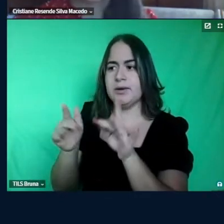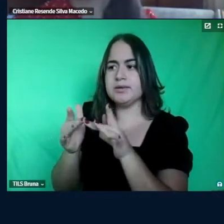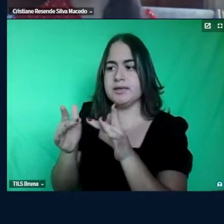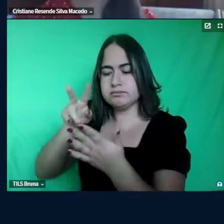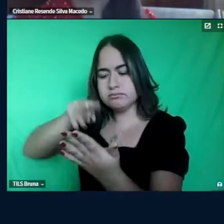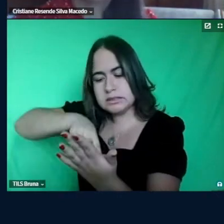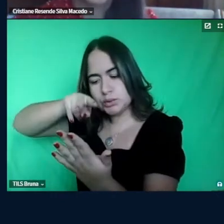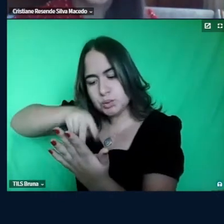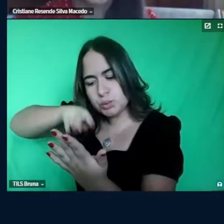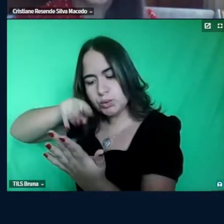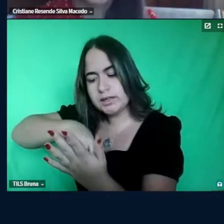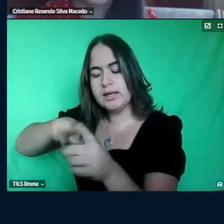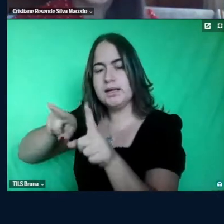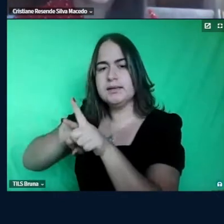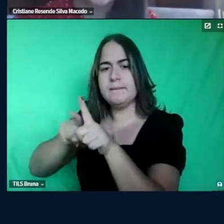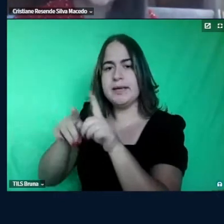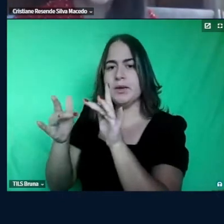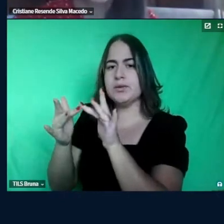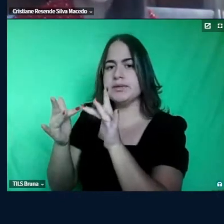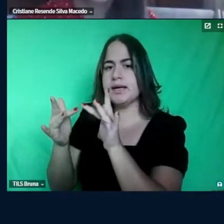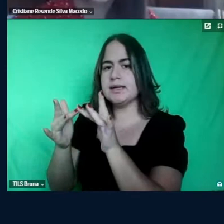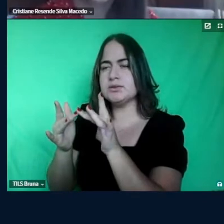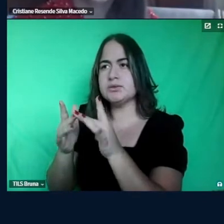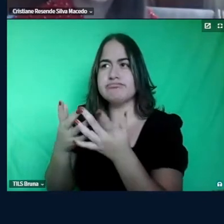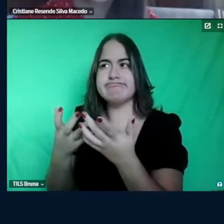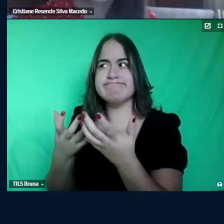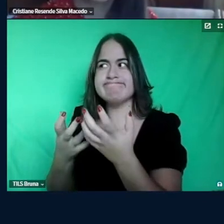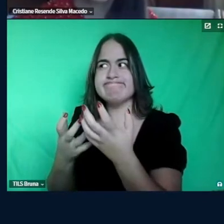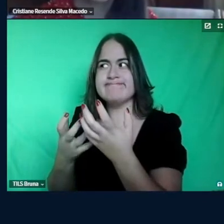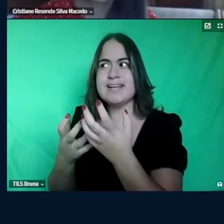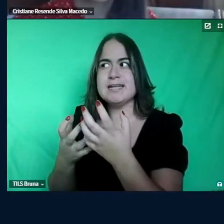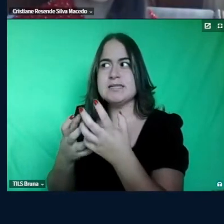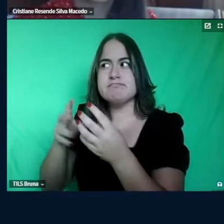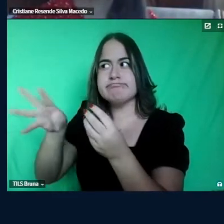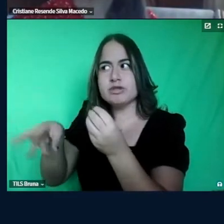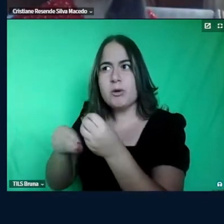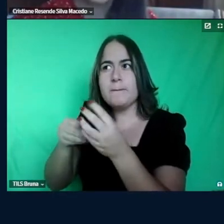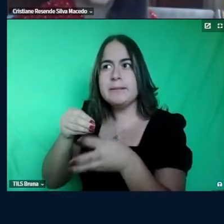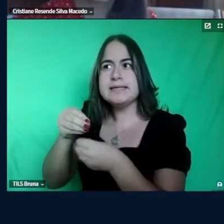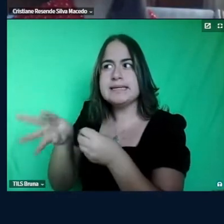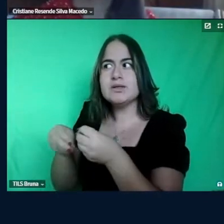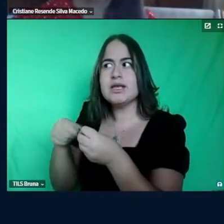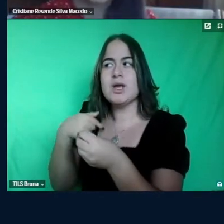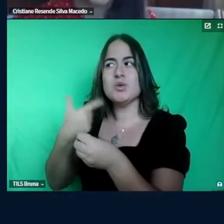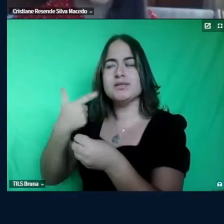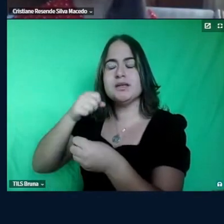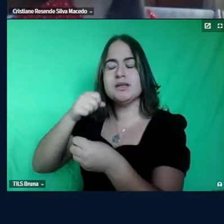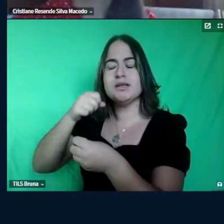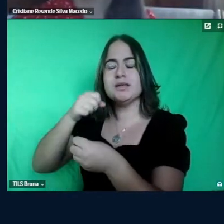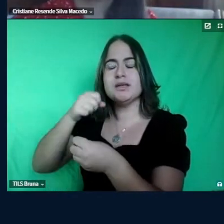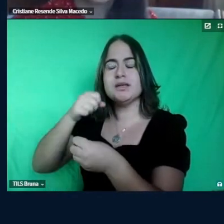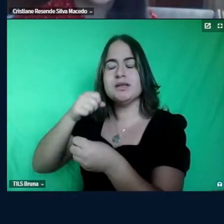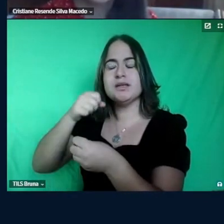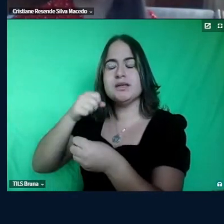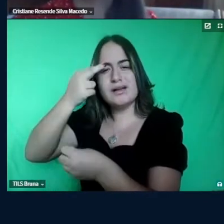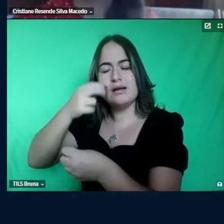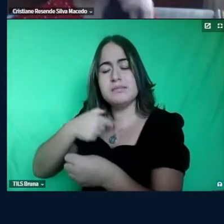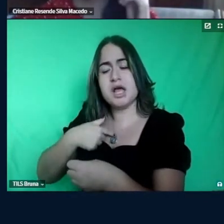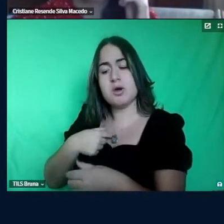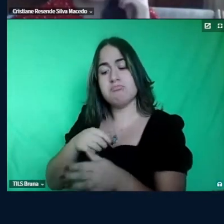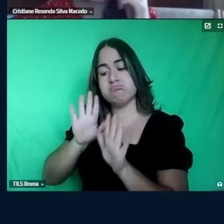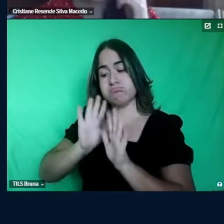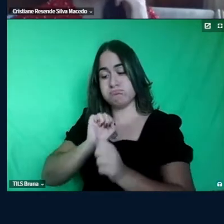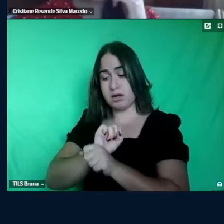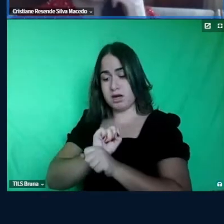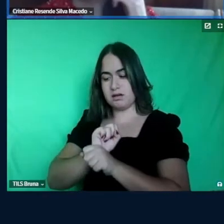quando você tem contato com mecanismos que te dêem esse feedback pra você sair dessa zona de conforto e começar a se